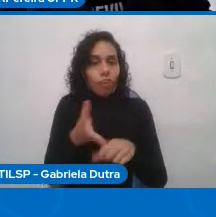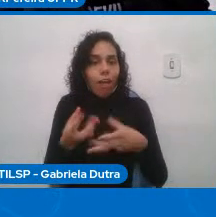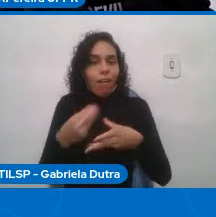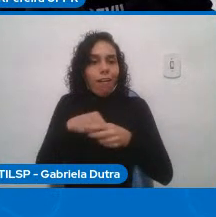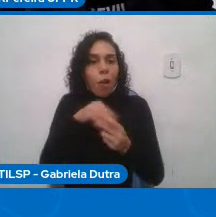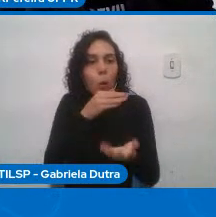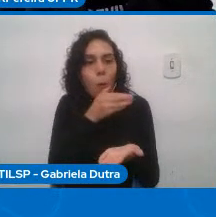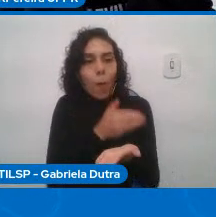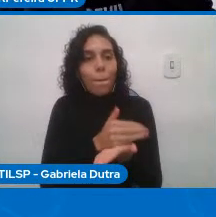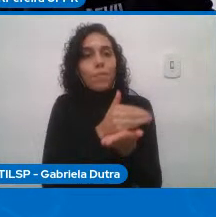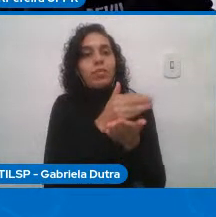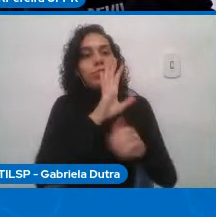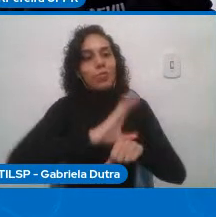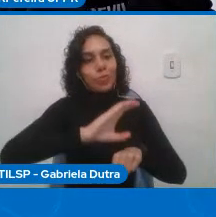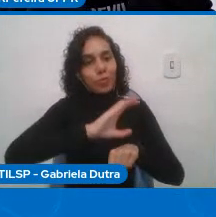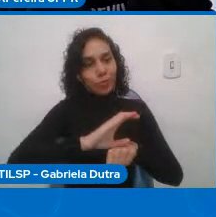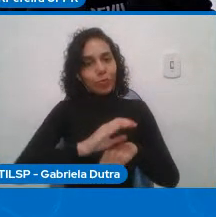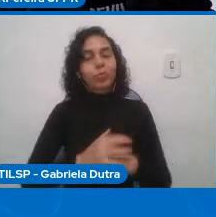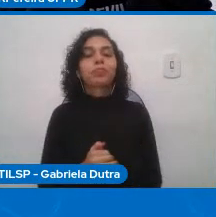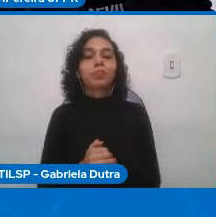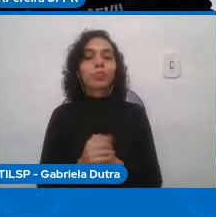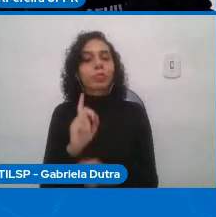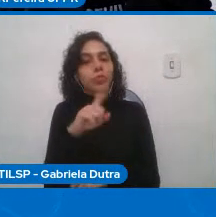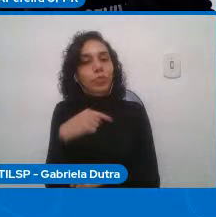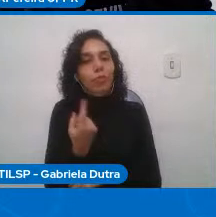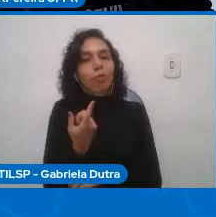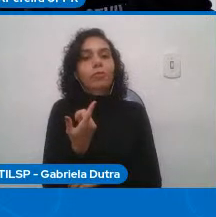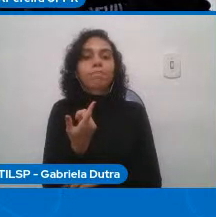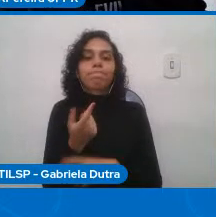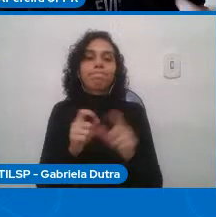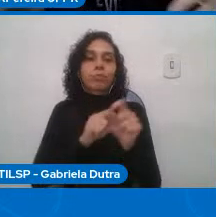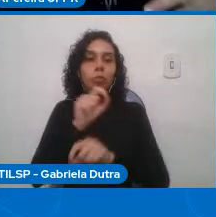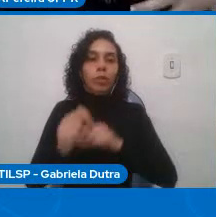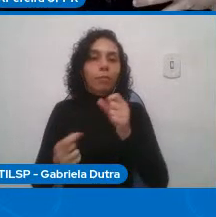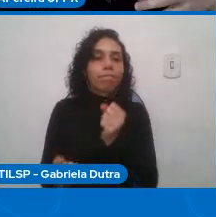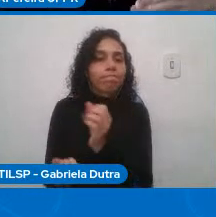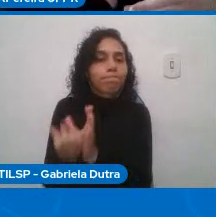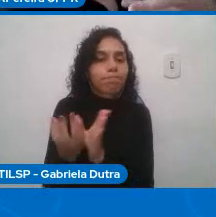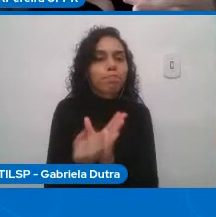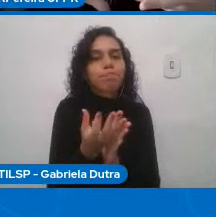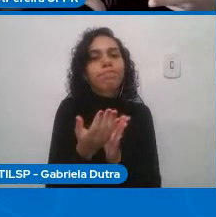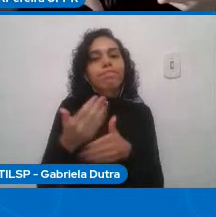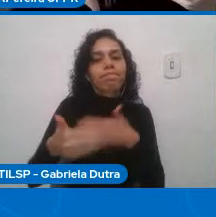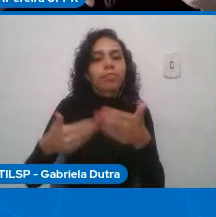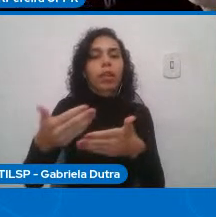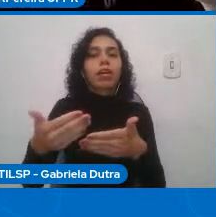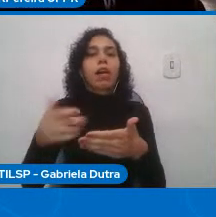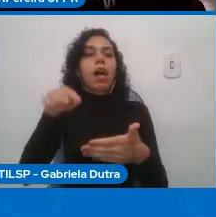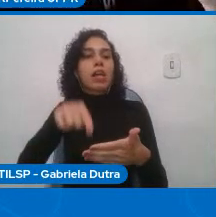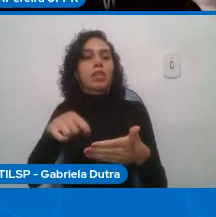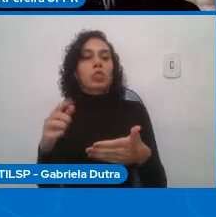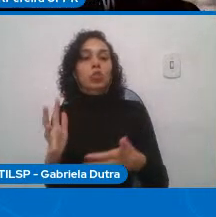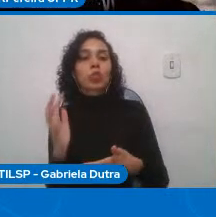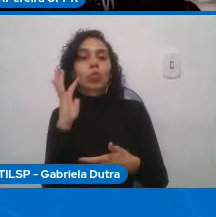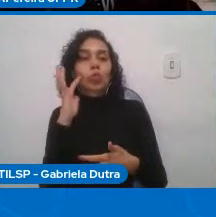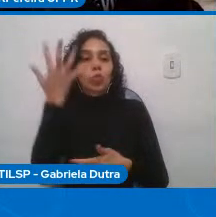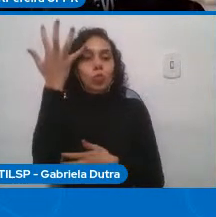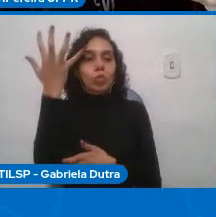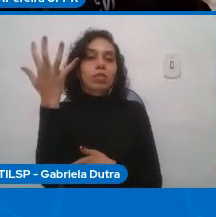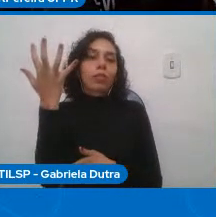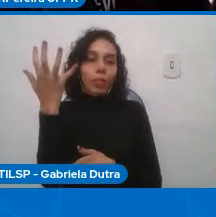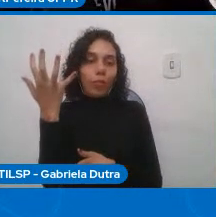tem produzido uma série de soluções e de promover que desde quando a gente está apresentando o curso da